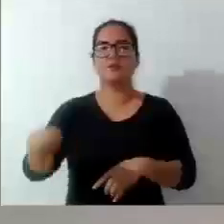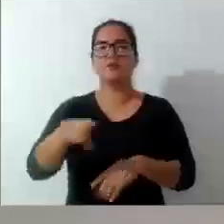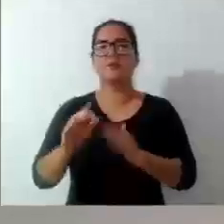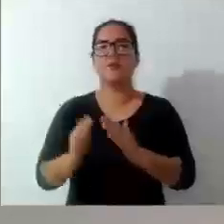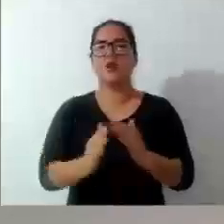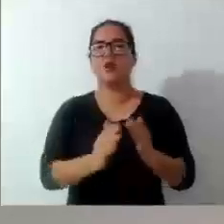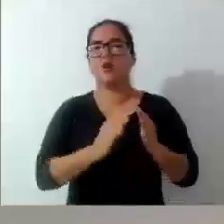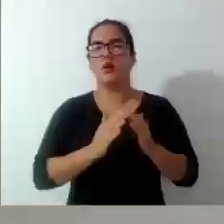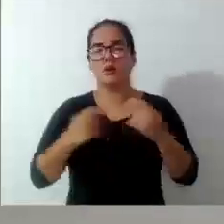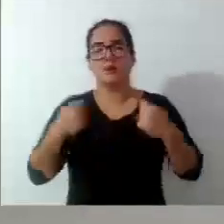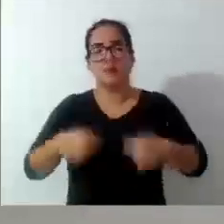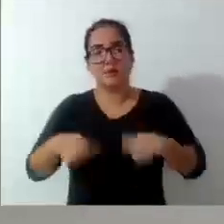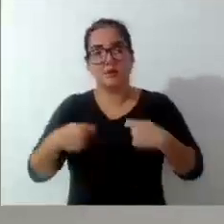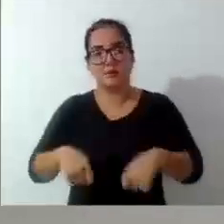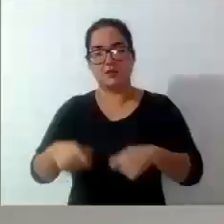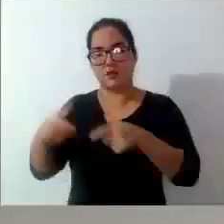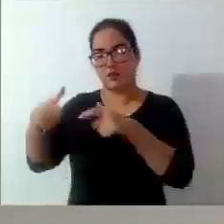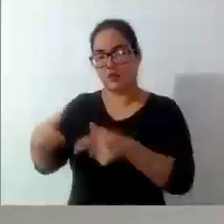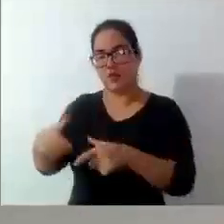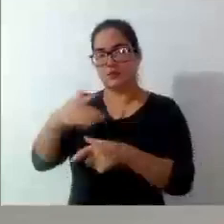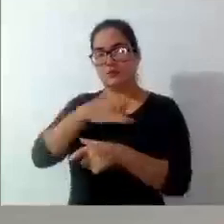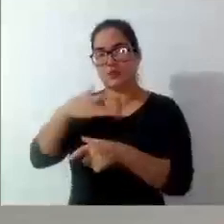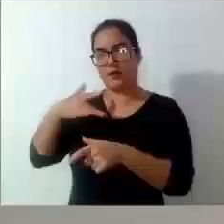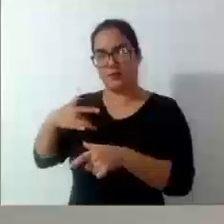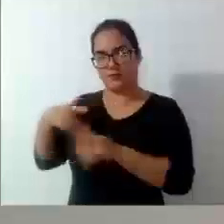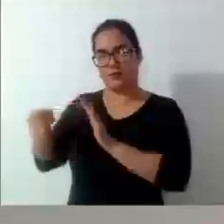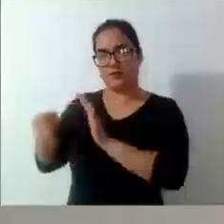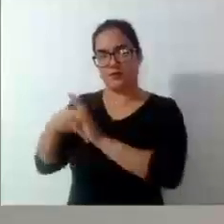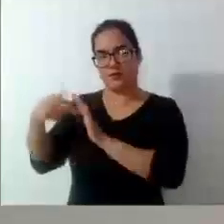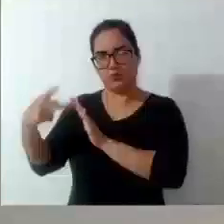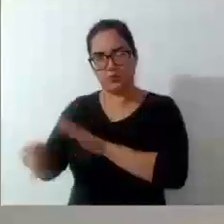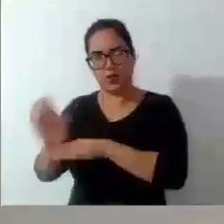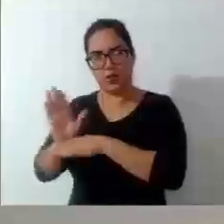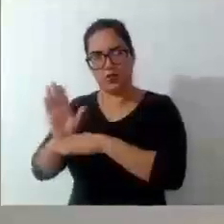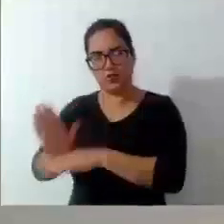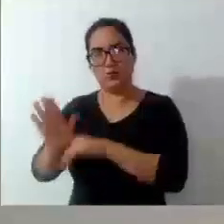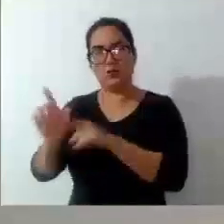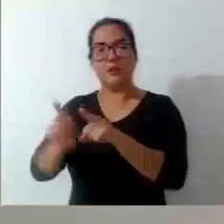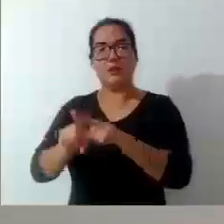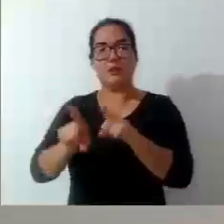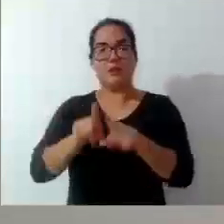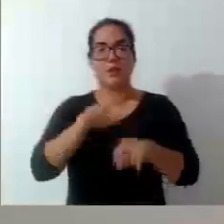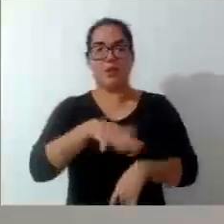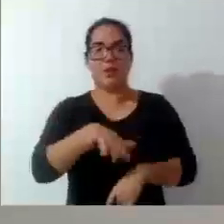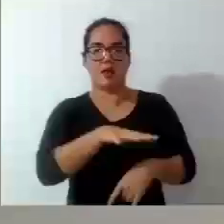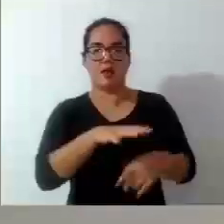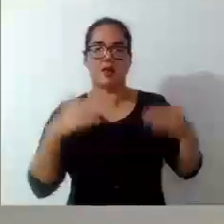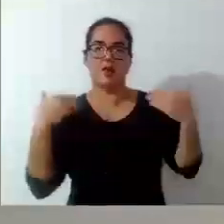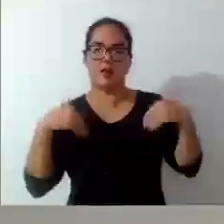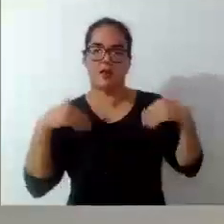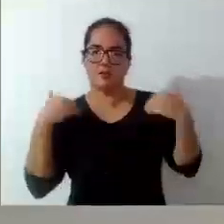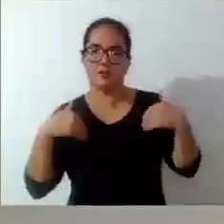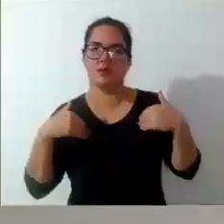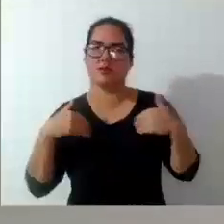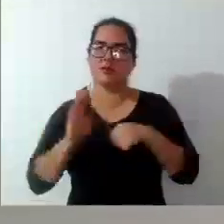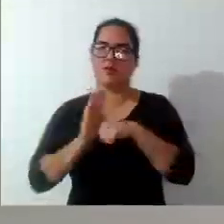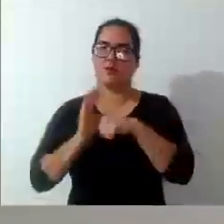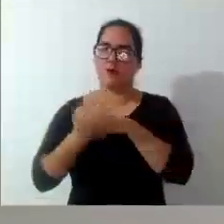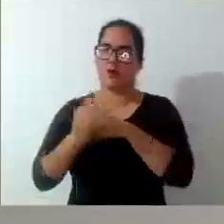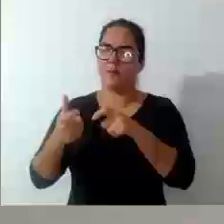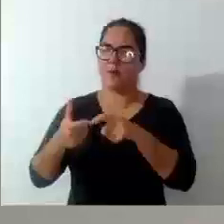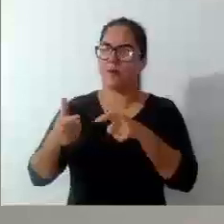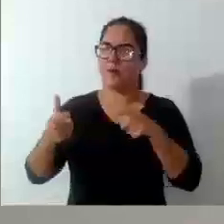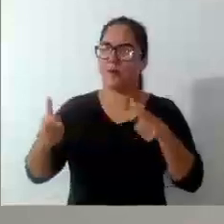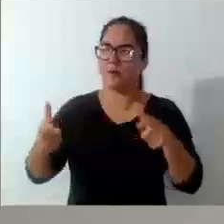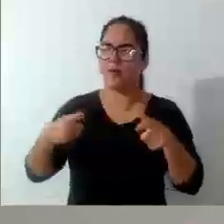ter um posto de saúde ali na sua localidade, bem como uma área de lazer. É um bairro que vem crescendo muito, tem muitos idosos, muitas crianças,